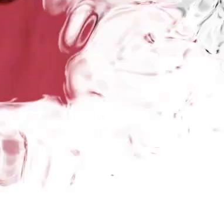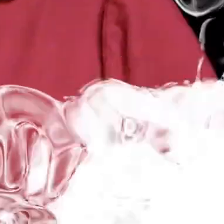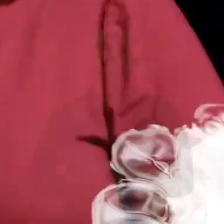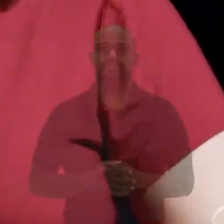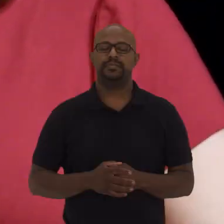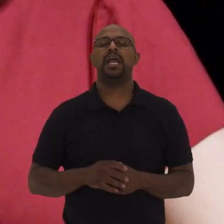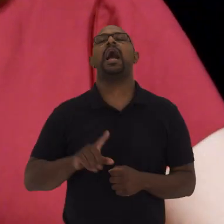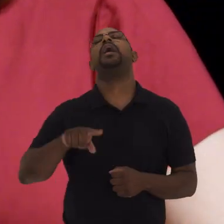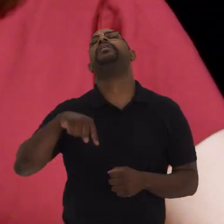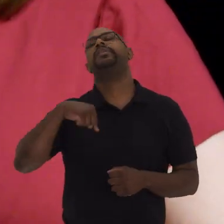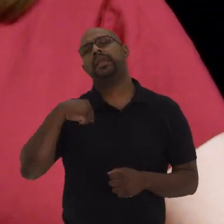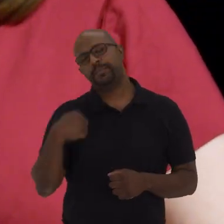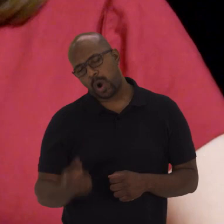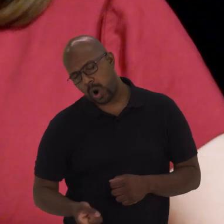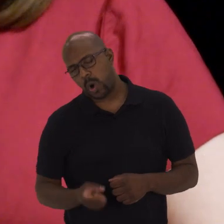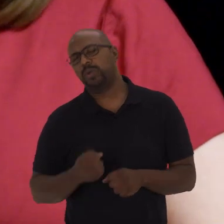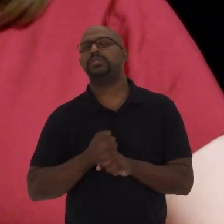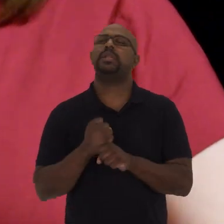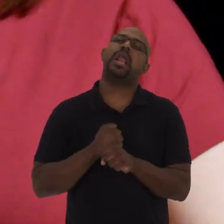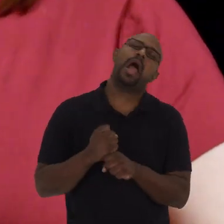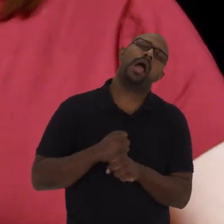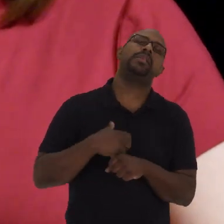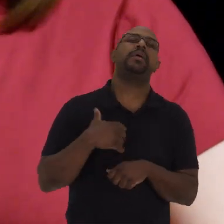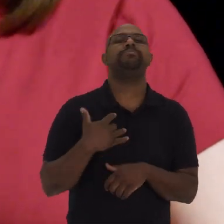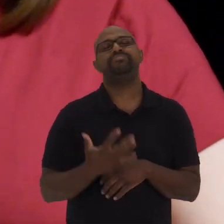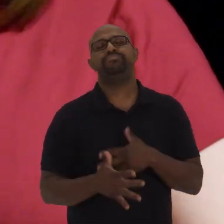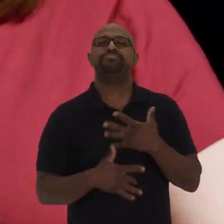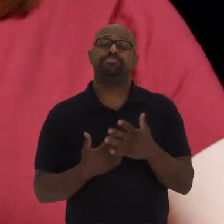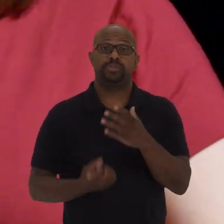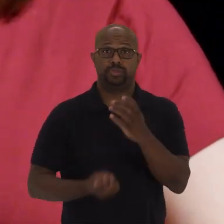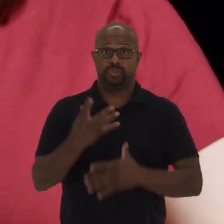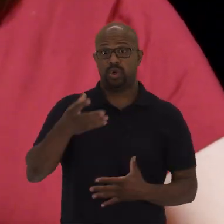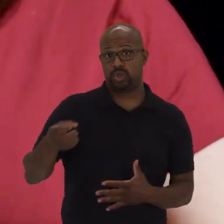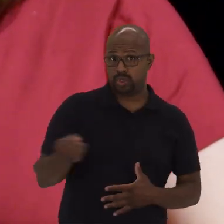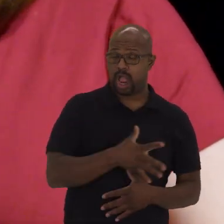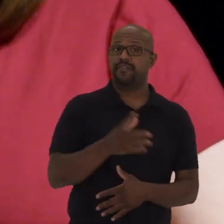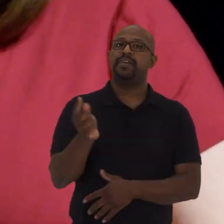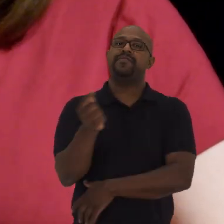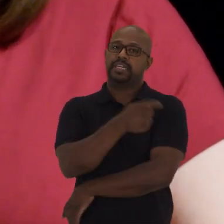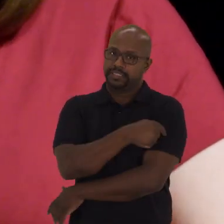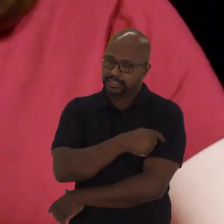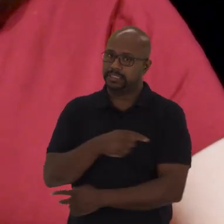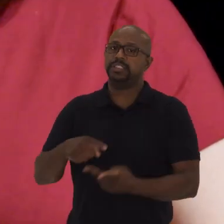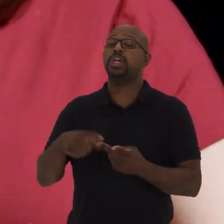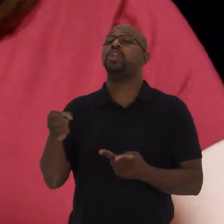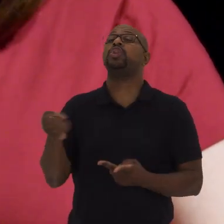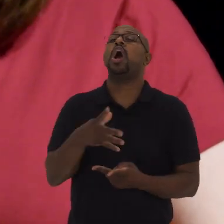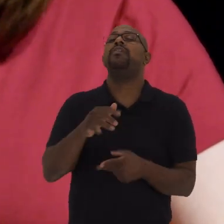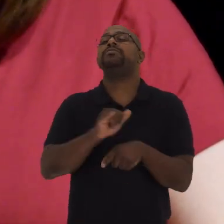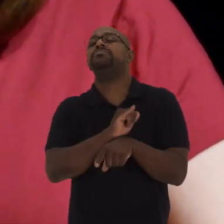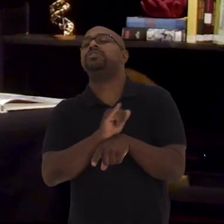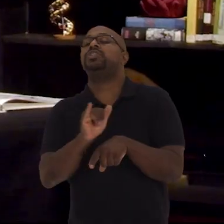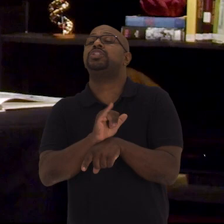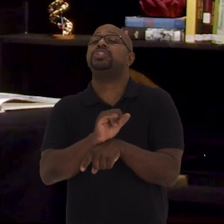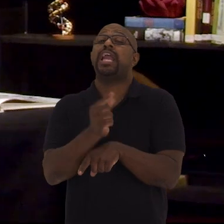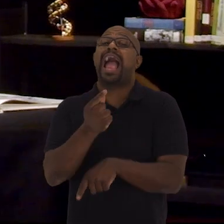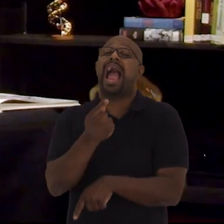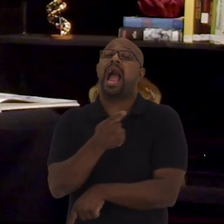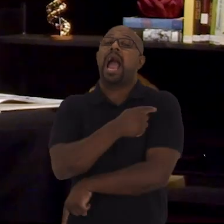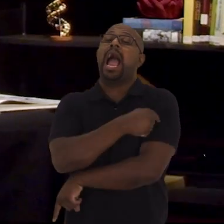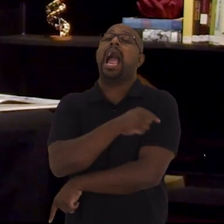Depois, com o passar do tempo Surgiram novas vacinas E também surgiram novas maneiras De aplicar vacinas